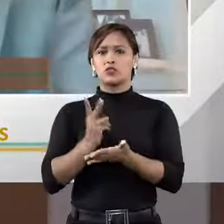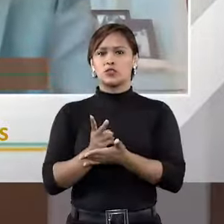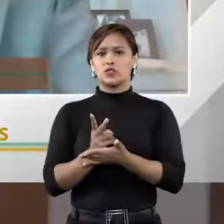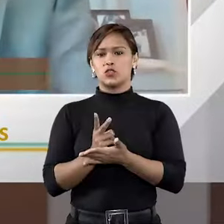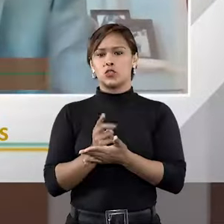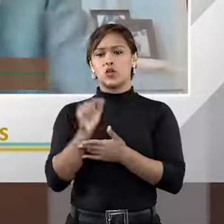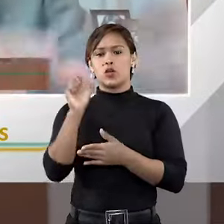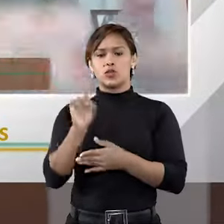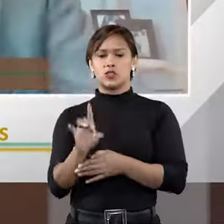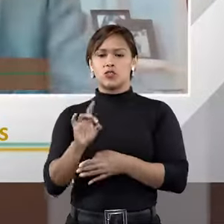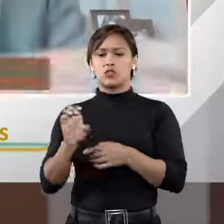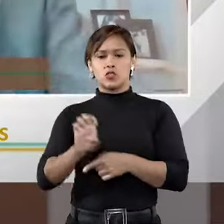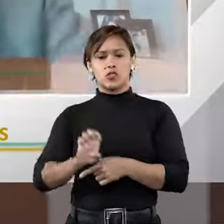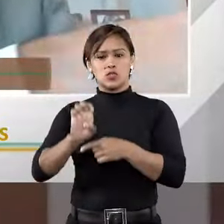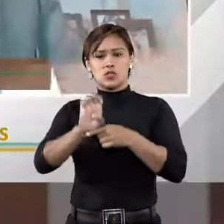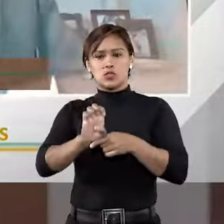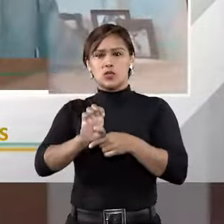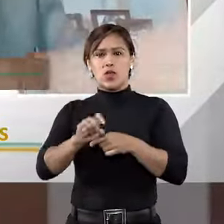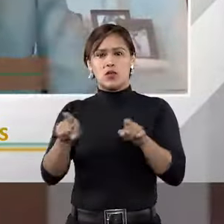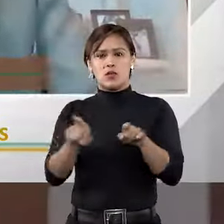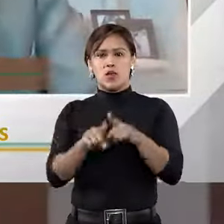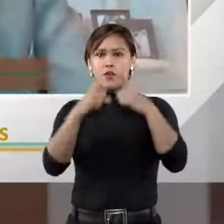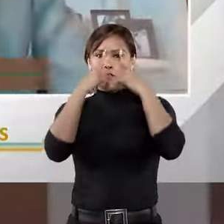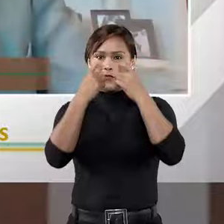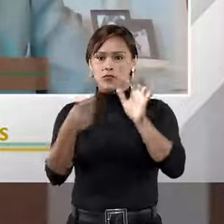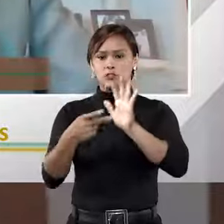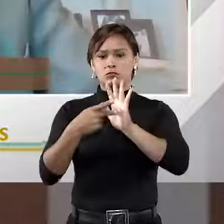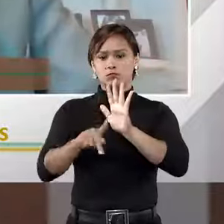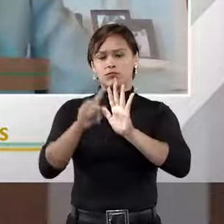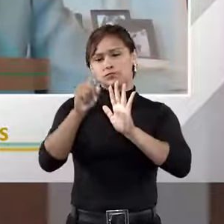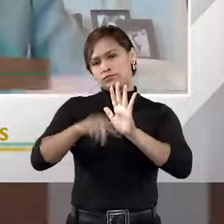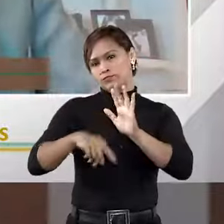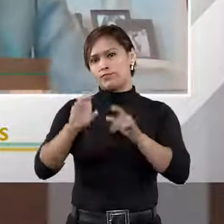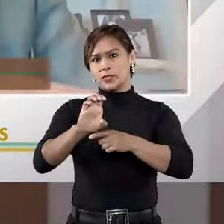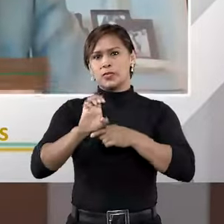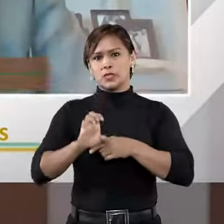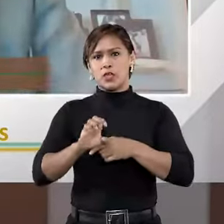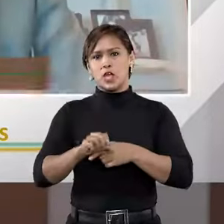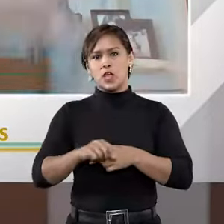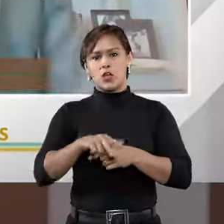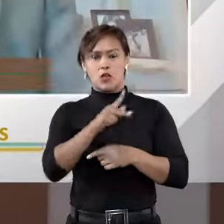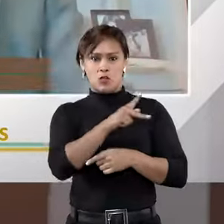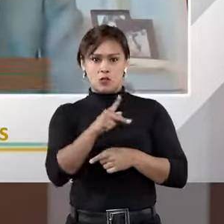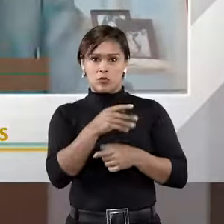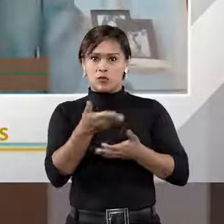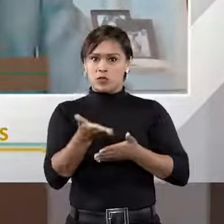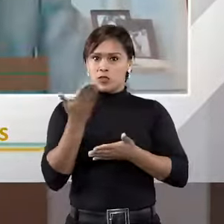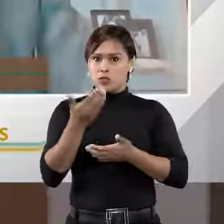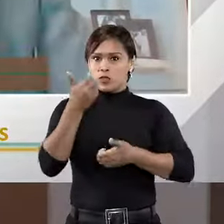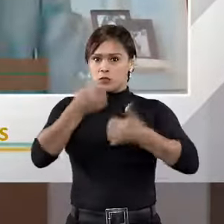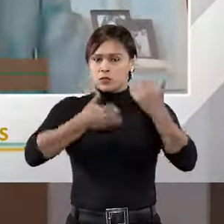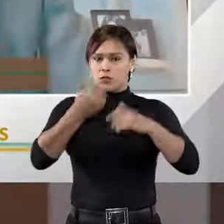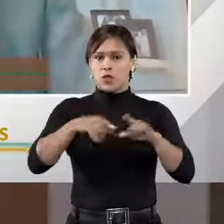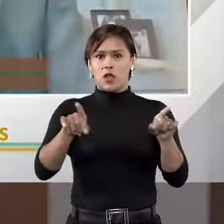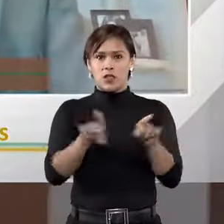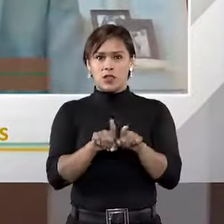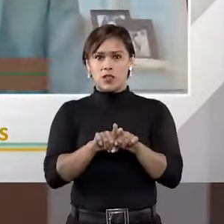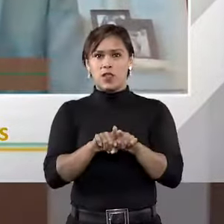quais o monopólio do uso da violência tem que ficar com o Estado. Como disse o Fred, mesmo isso tem sido